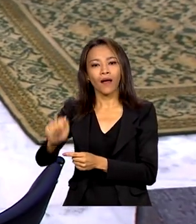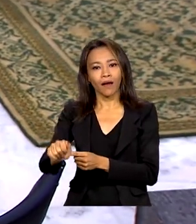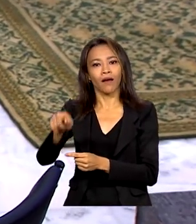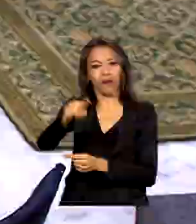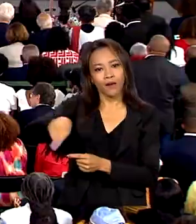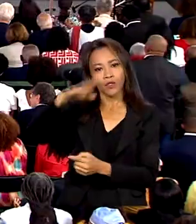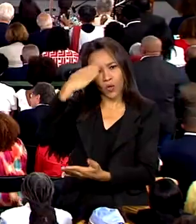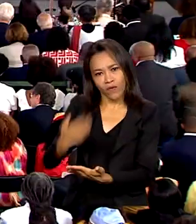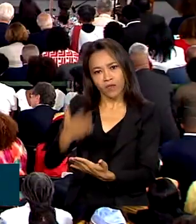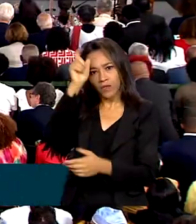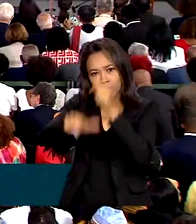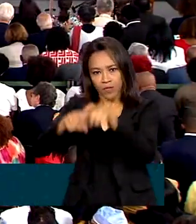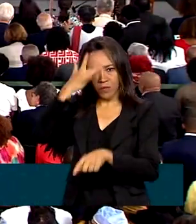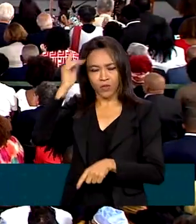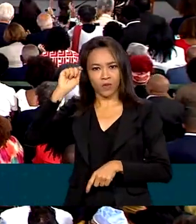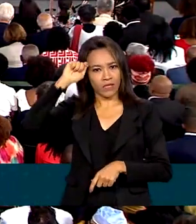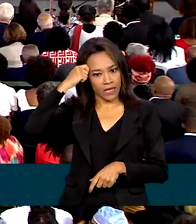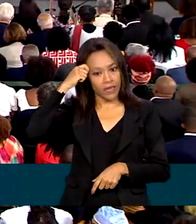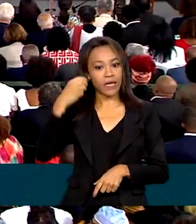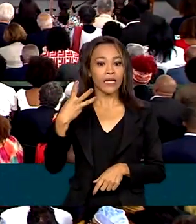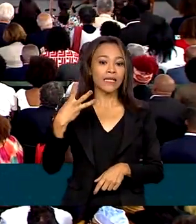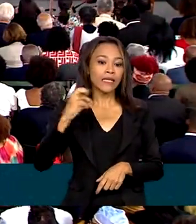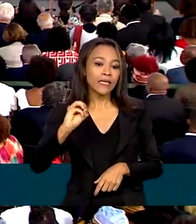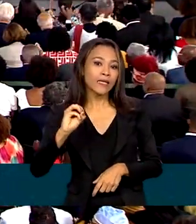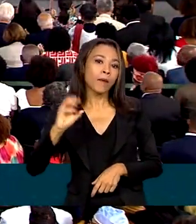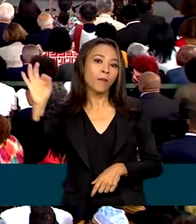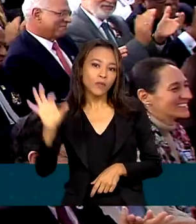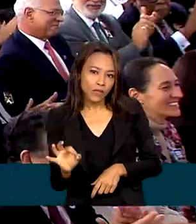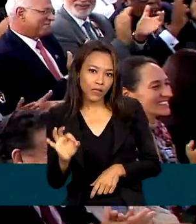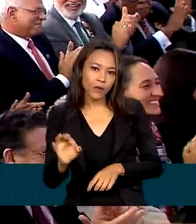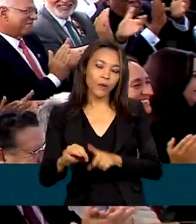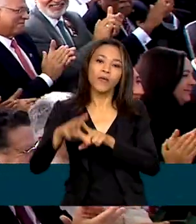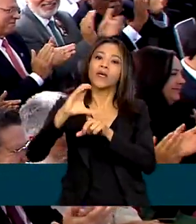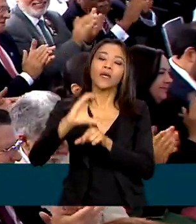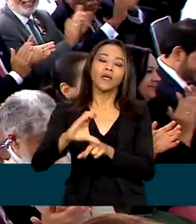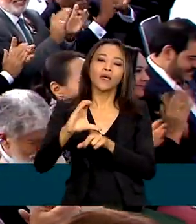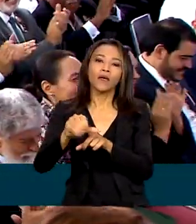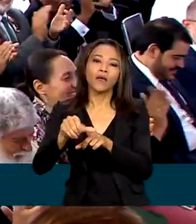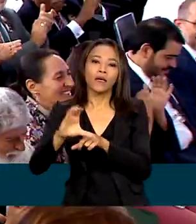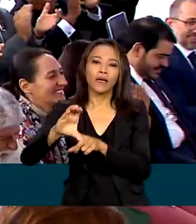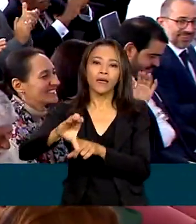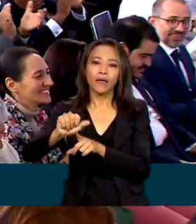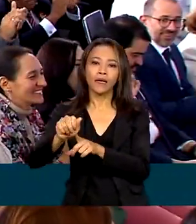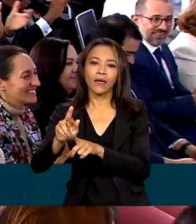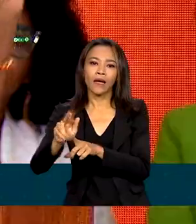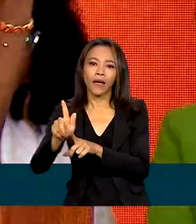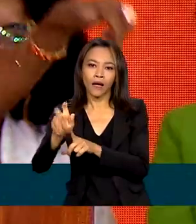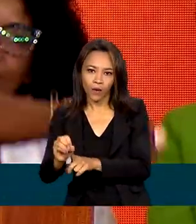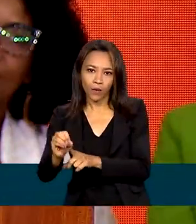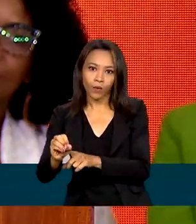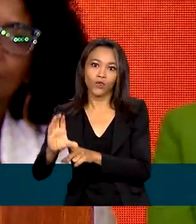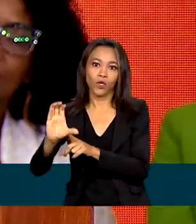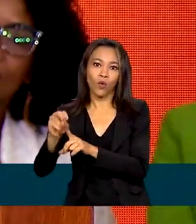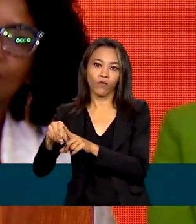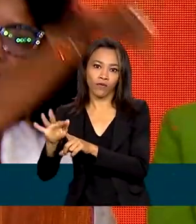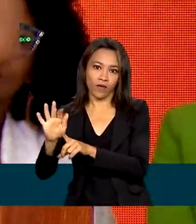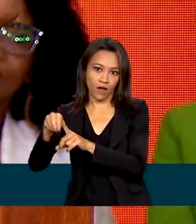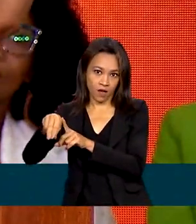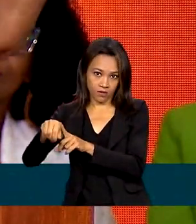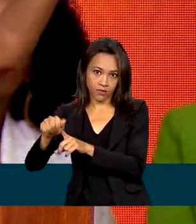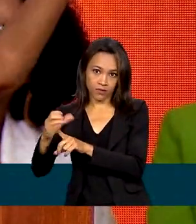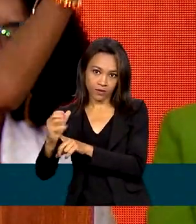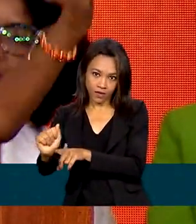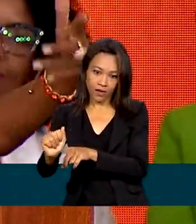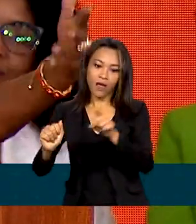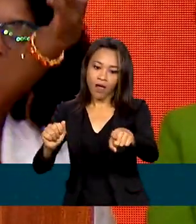30% das vagas em cargos e funções comissionadas na Administração Pública Federal deverão ser preenchidas